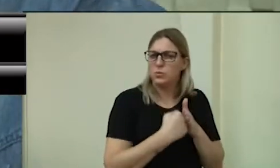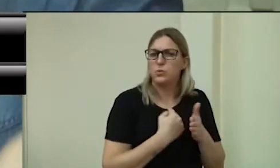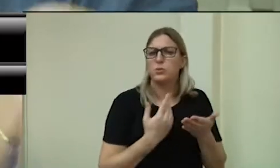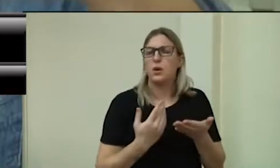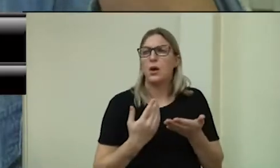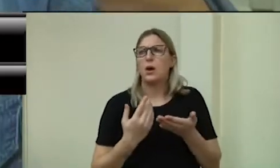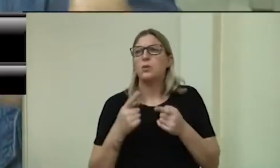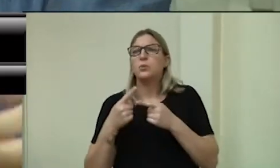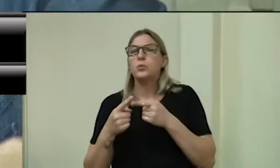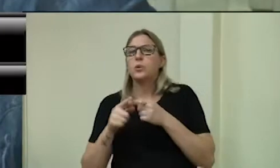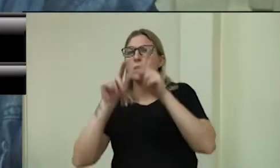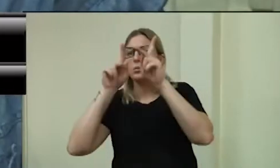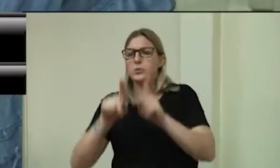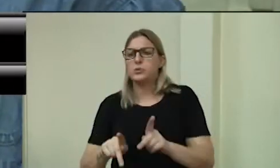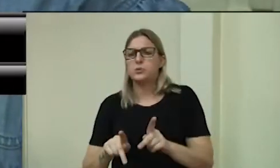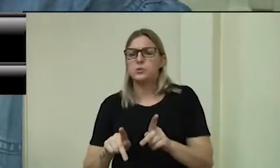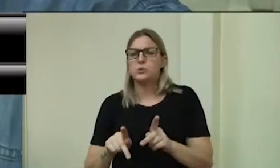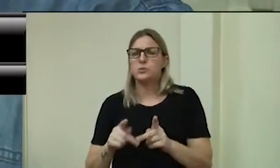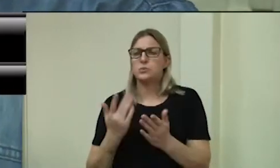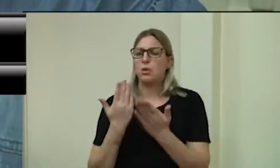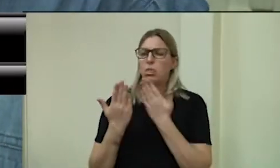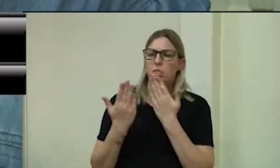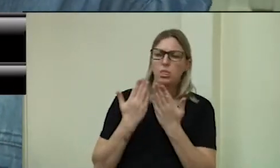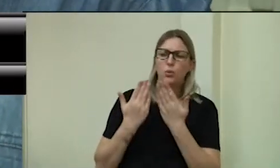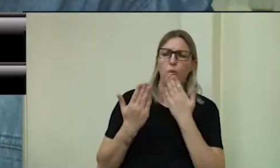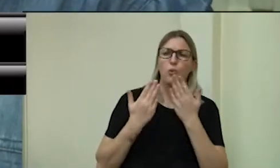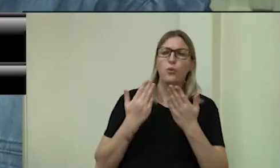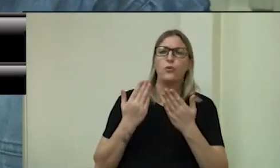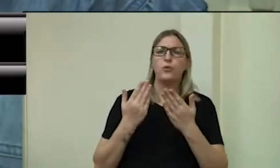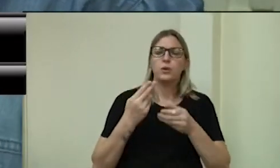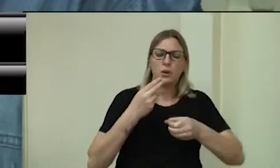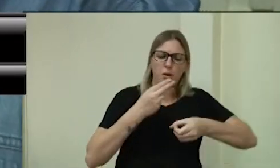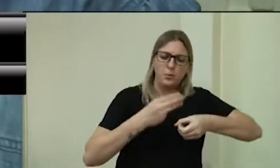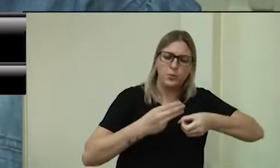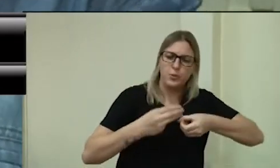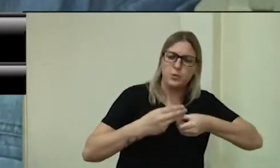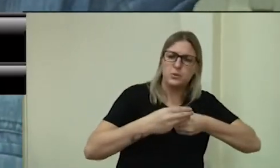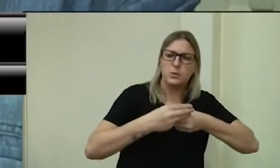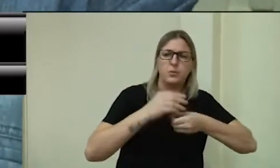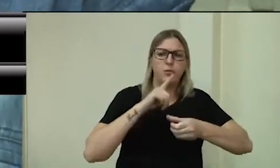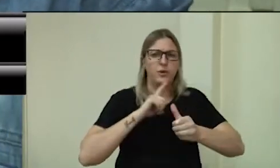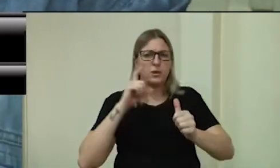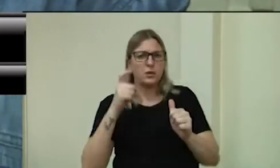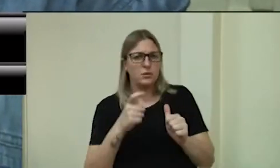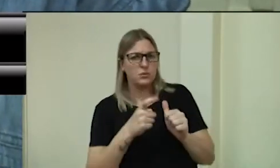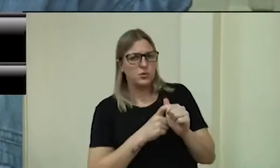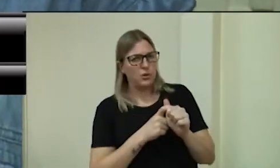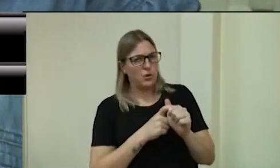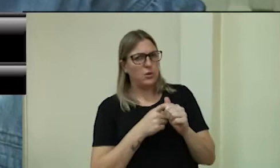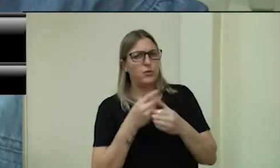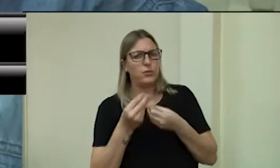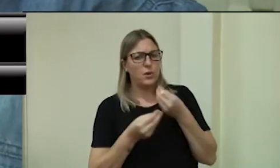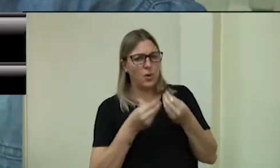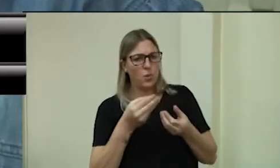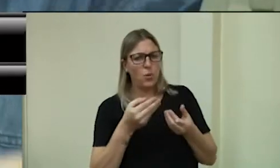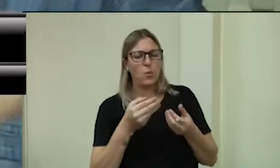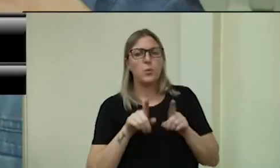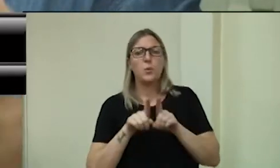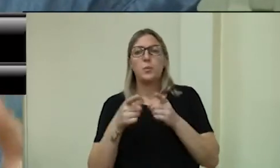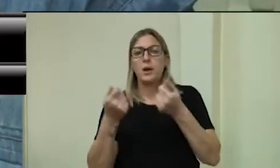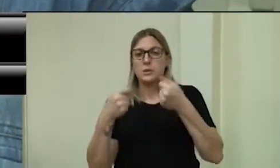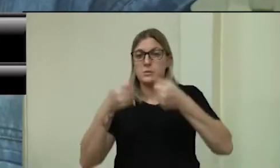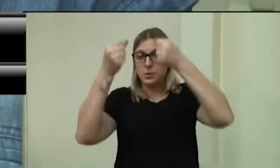endividando, vai adquirir financiamento, mas a gente precisa esclarecer que é um valor que será posteriormente